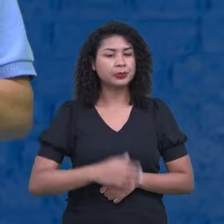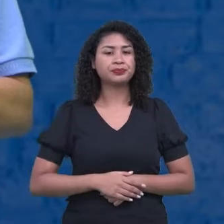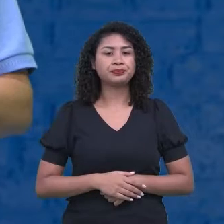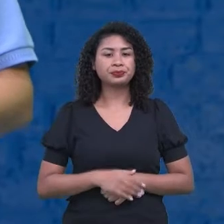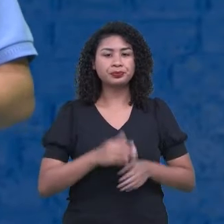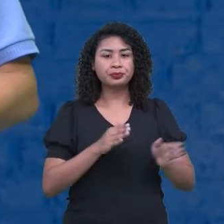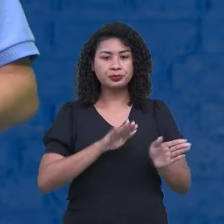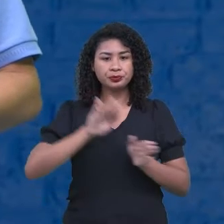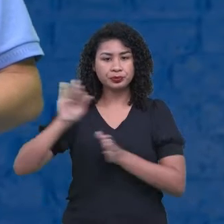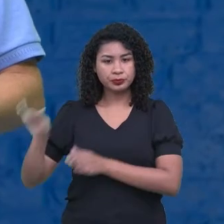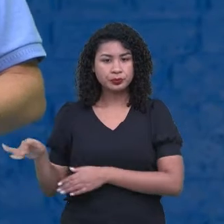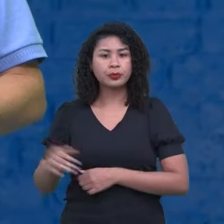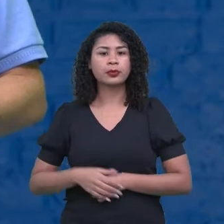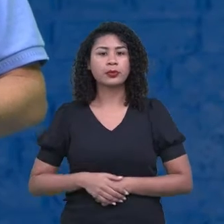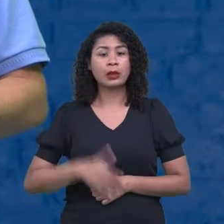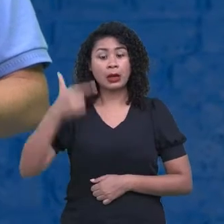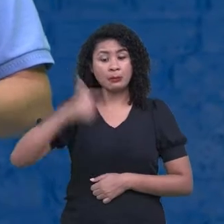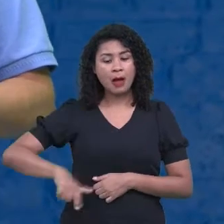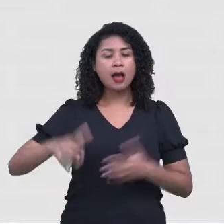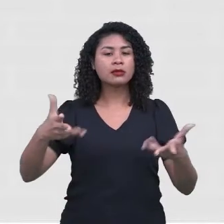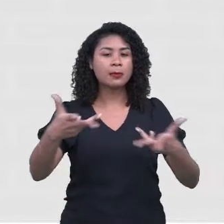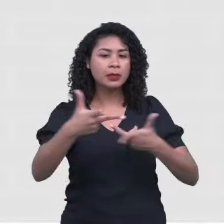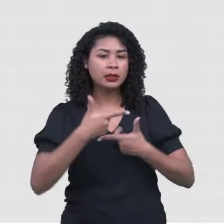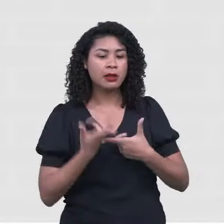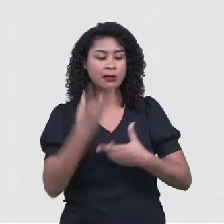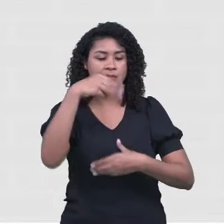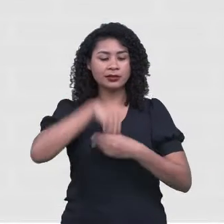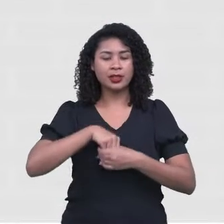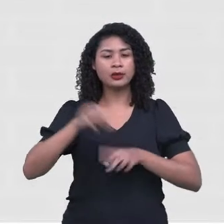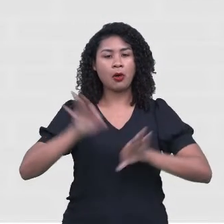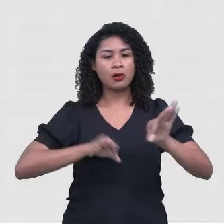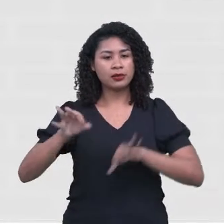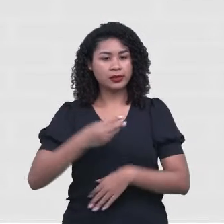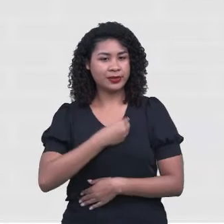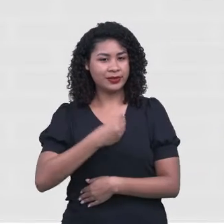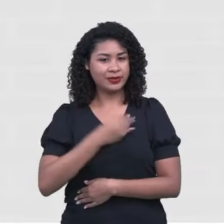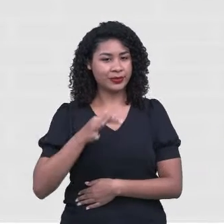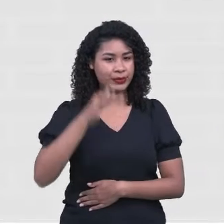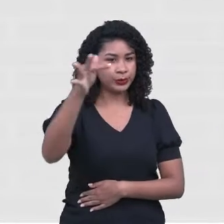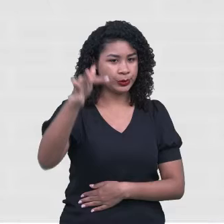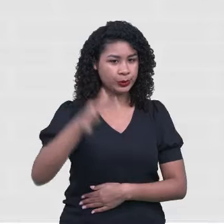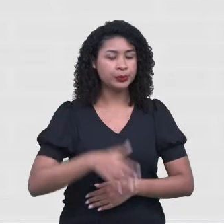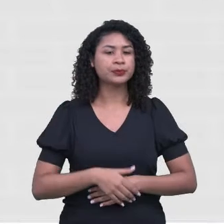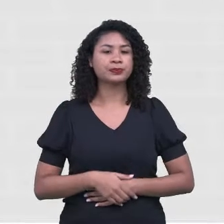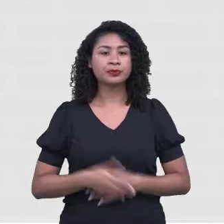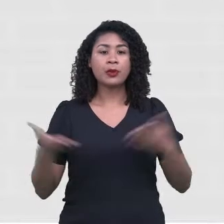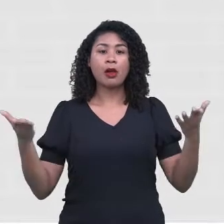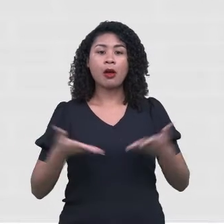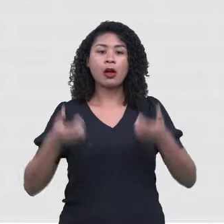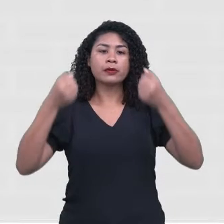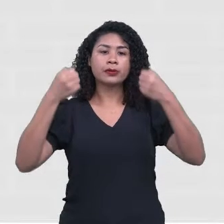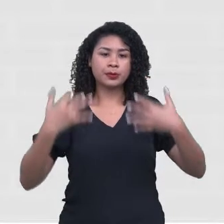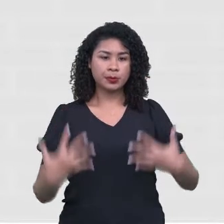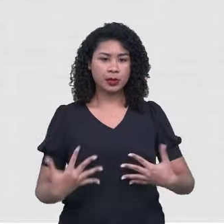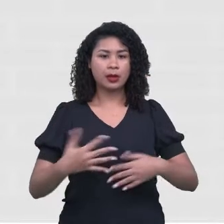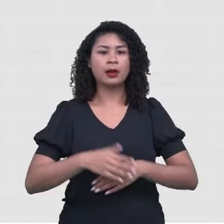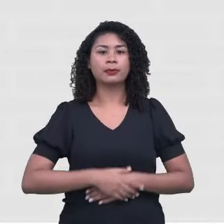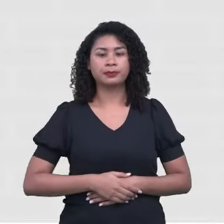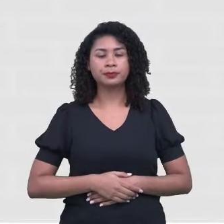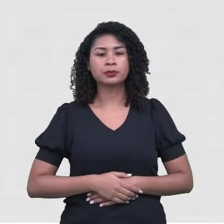habilidades que fazem parte do nosso projeto de vida. Vamos ver? O desenvolvimento, que nós vamos falar agora. O desenvolvimento